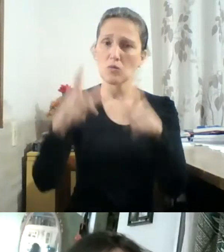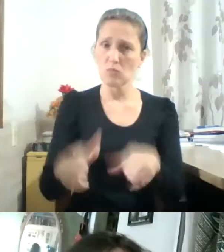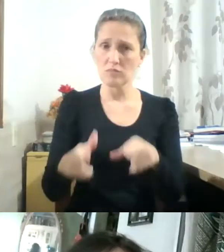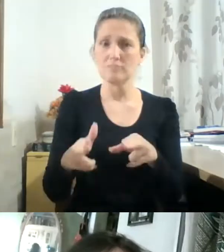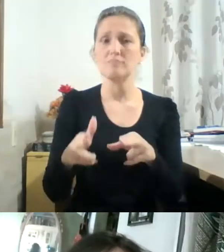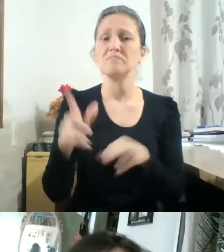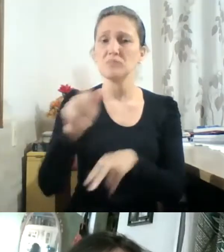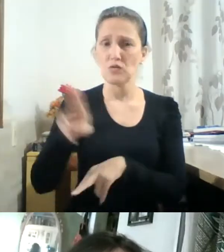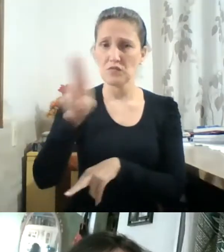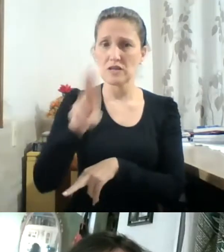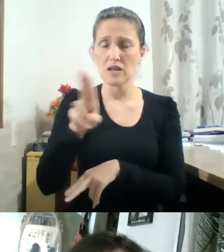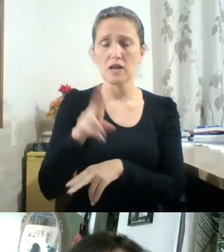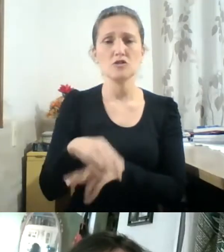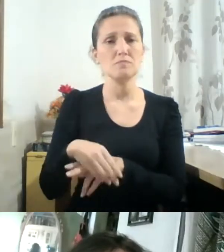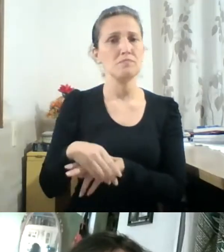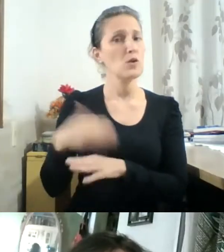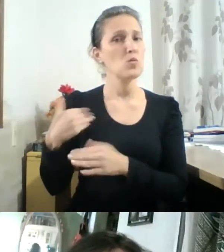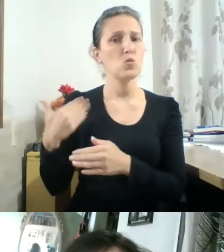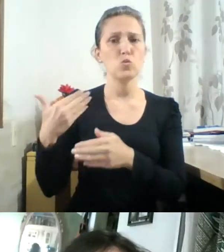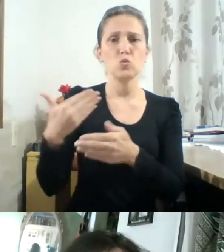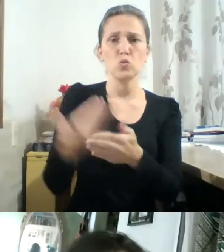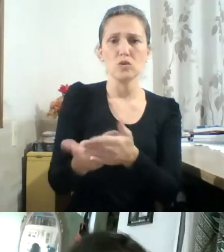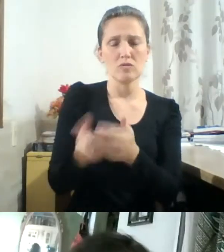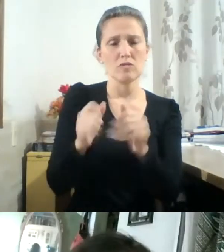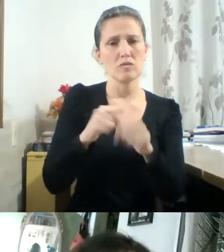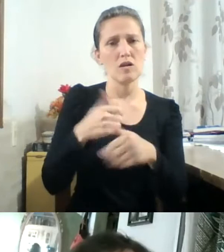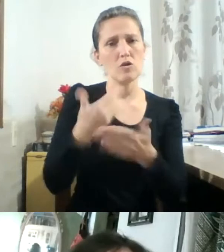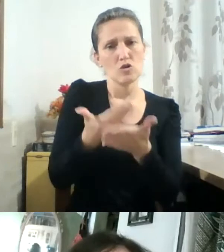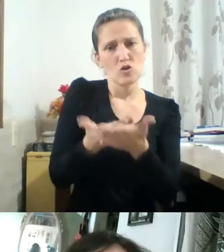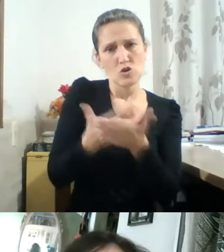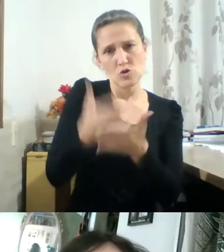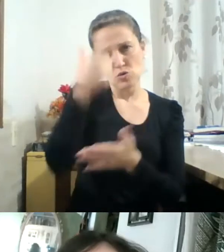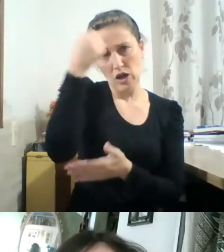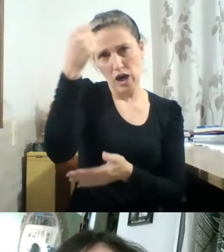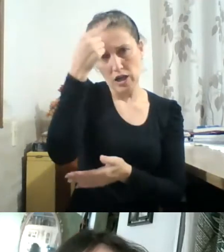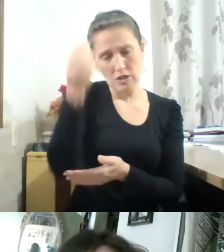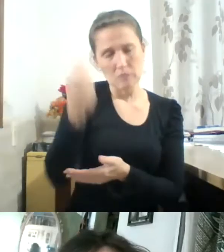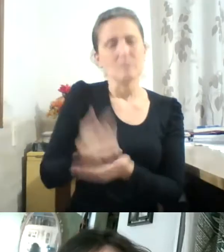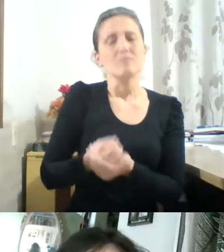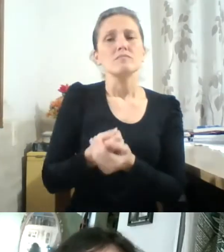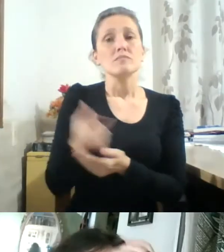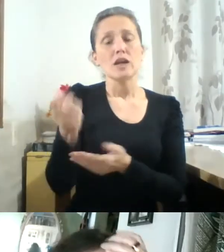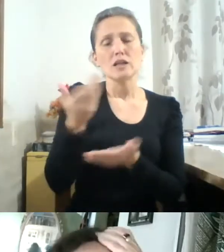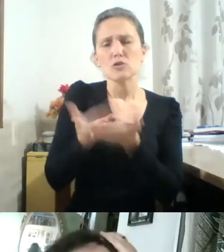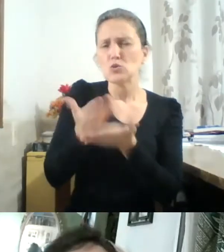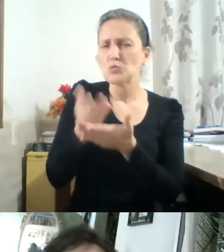longo de sua carreira acadêmica, a fotografia tem sido o centro de suas investigações, em diferentes vertentes.